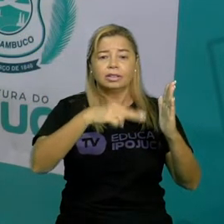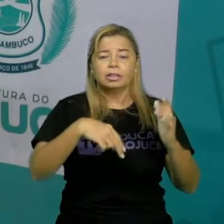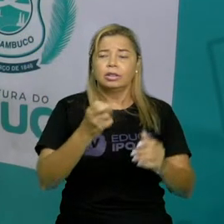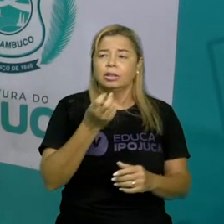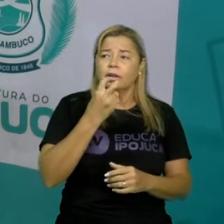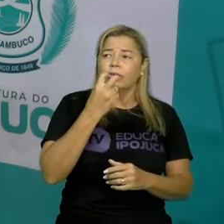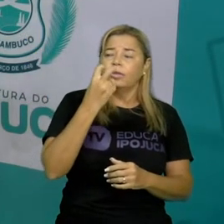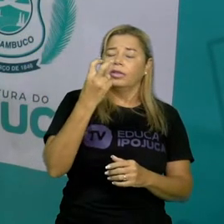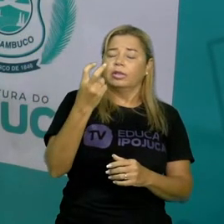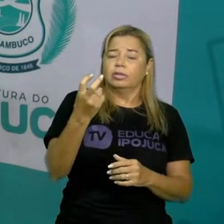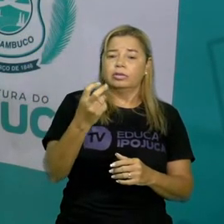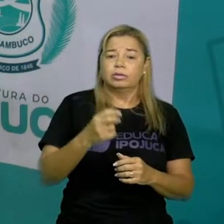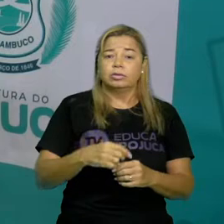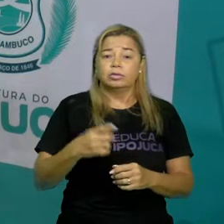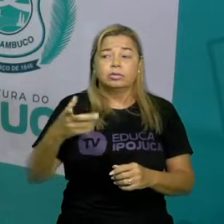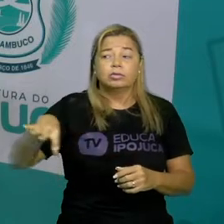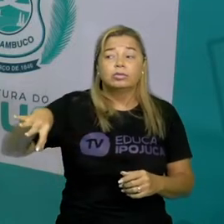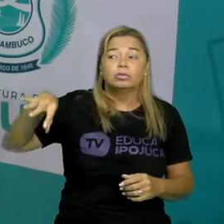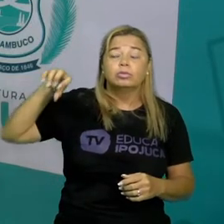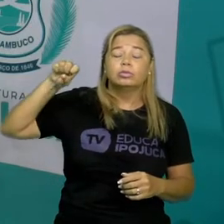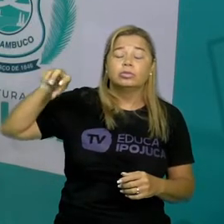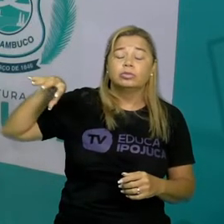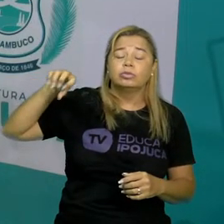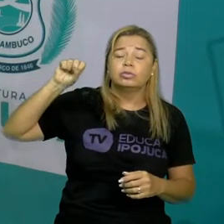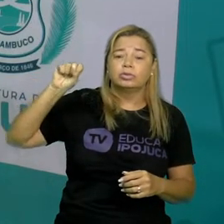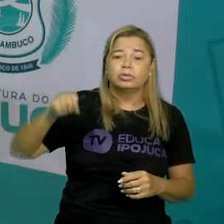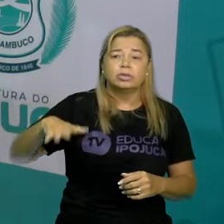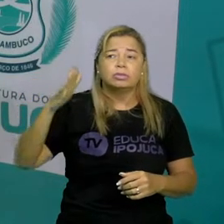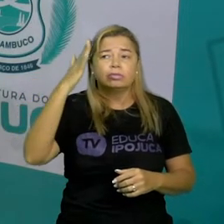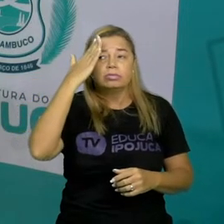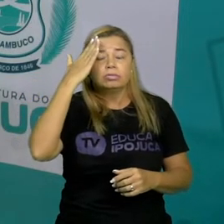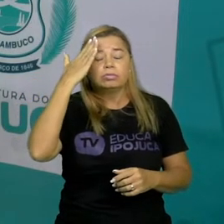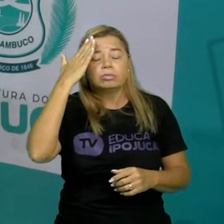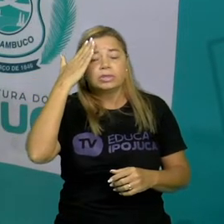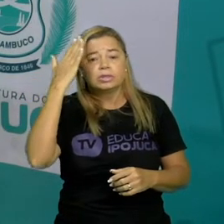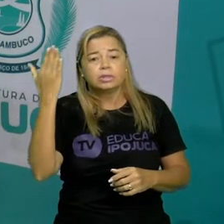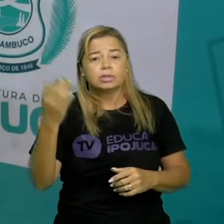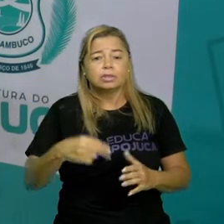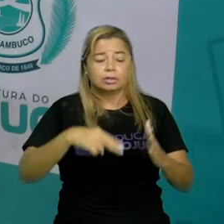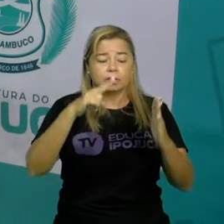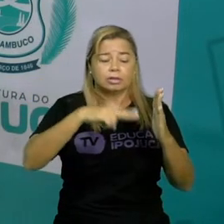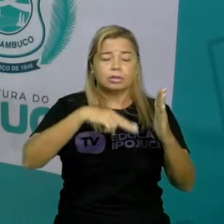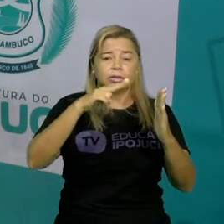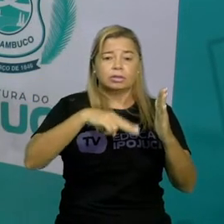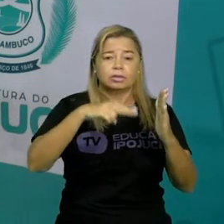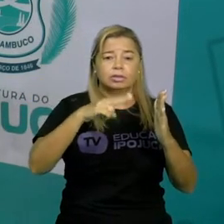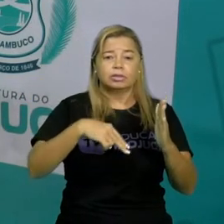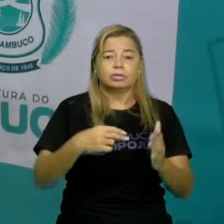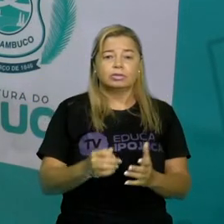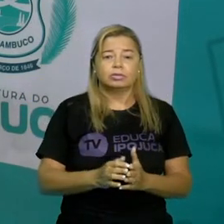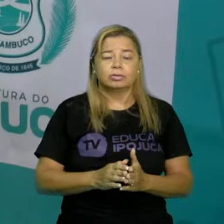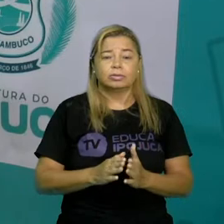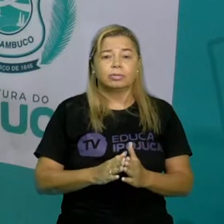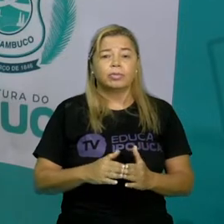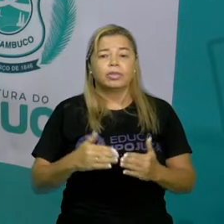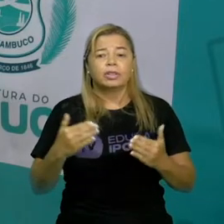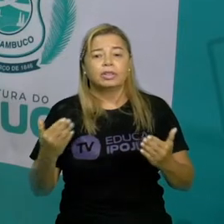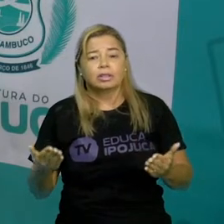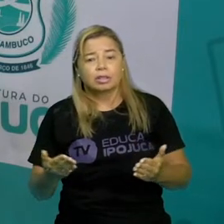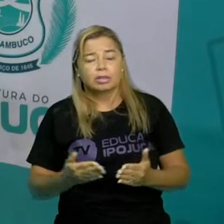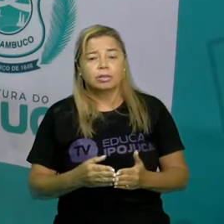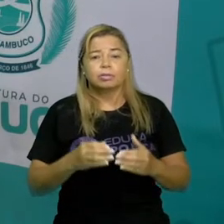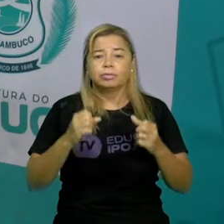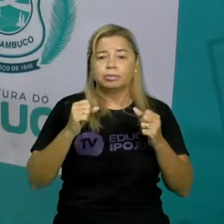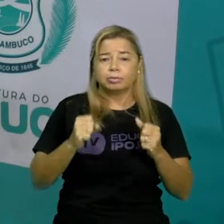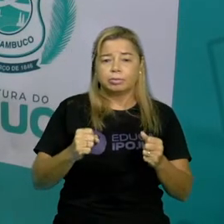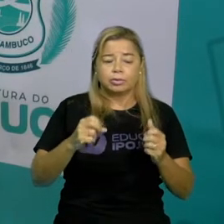possam escutar e entender aquilo que a gente está lendo e para que a gente possa entender o que